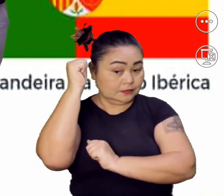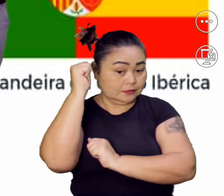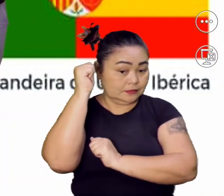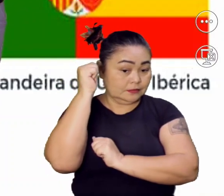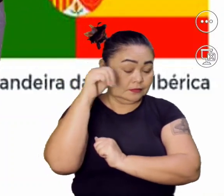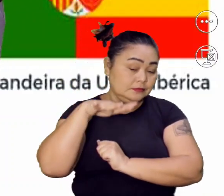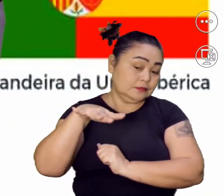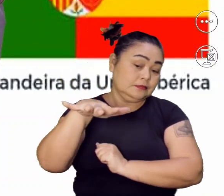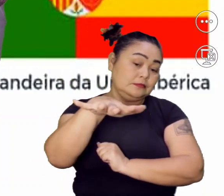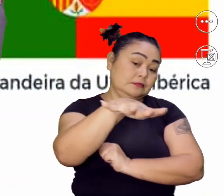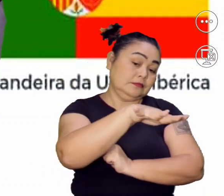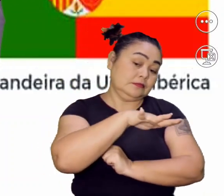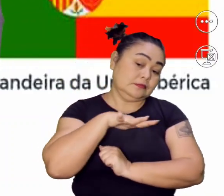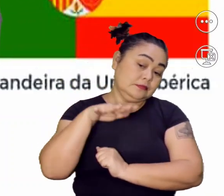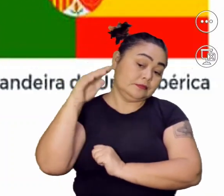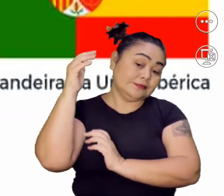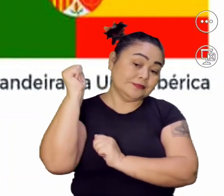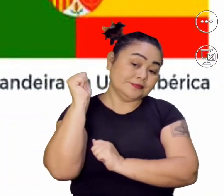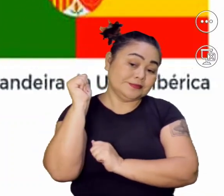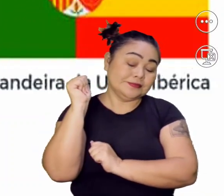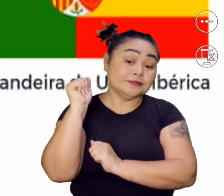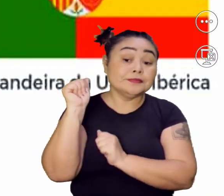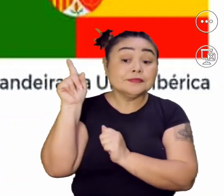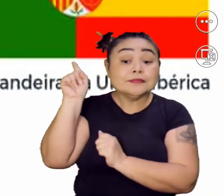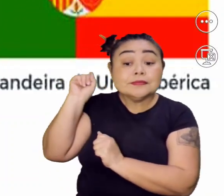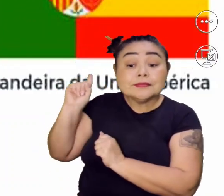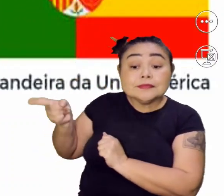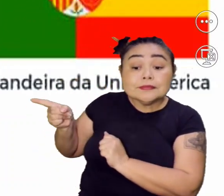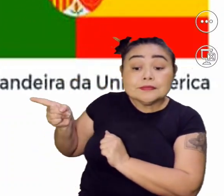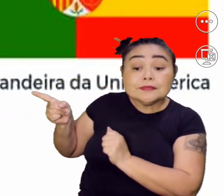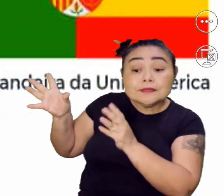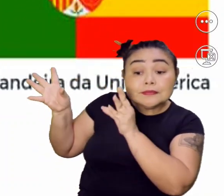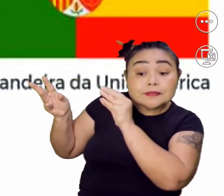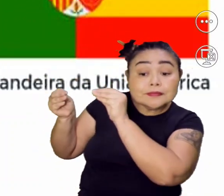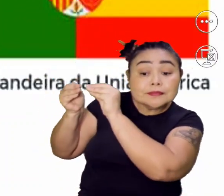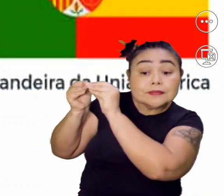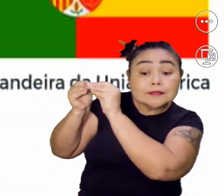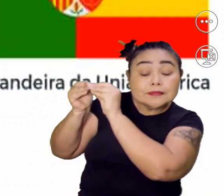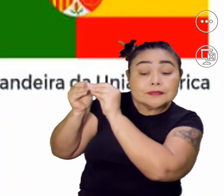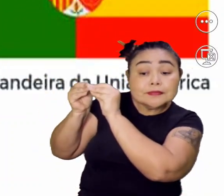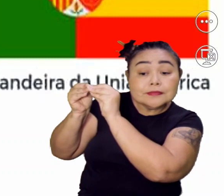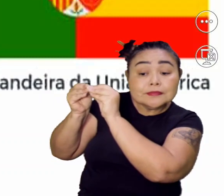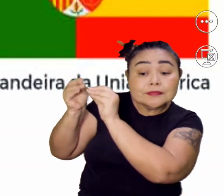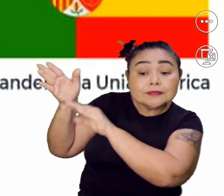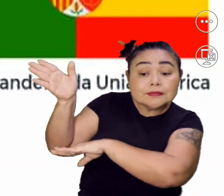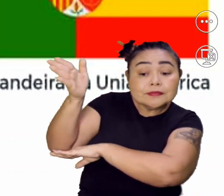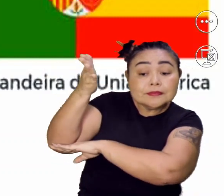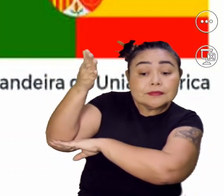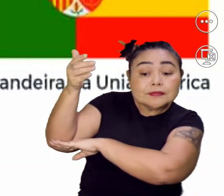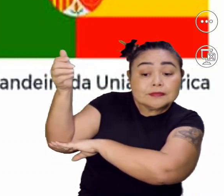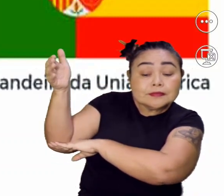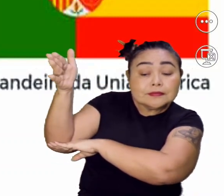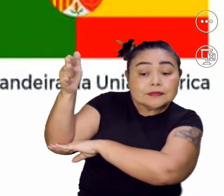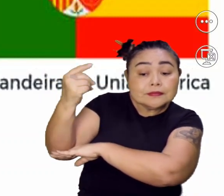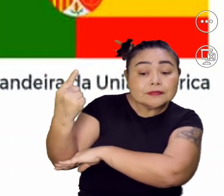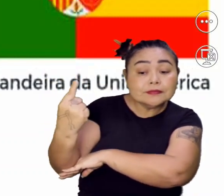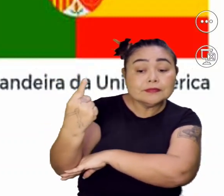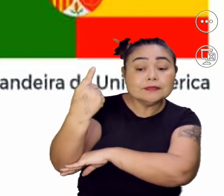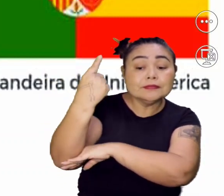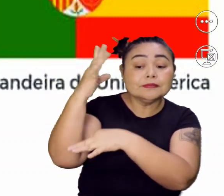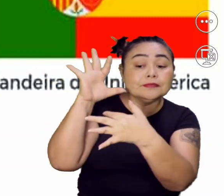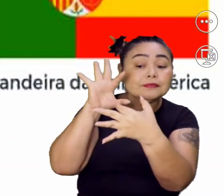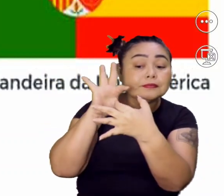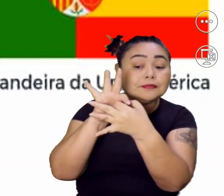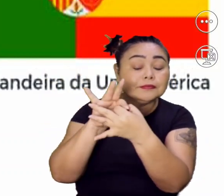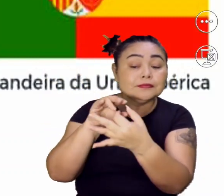Espanha. o reino da Espanha. E aqui é a junção dessas duas bandeiras formando a bandeira da União Ibérica.